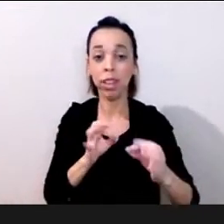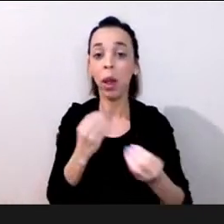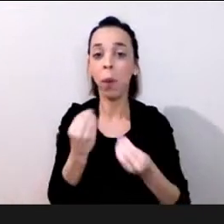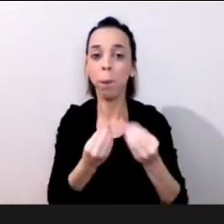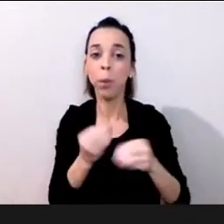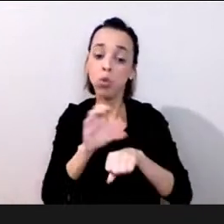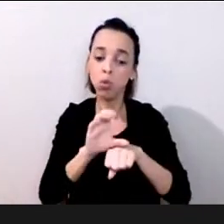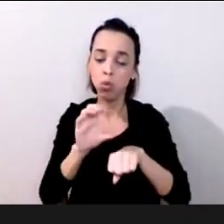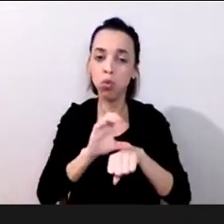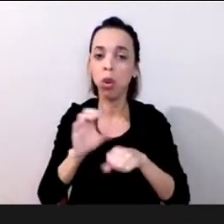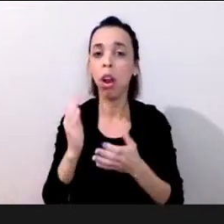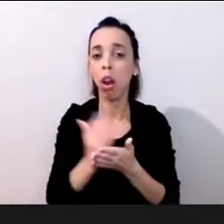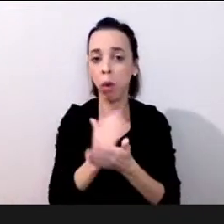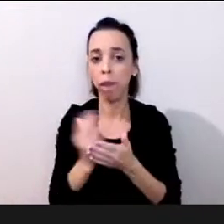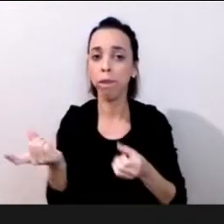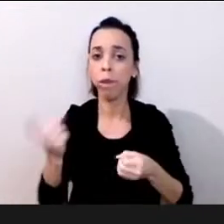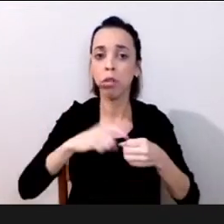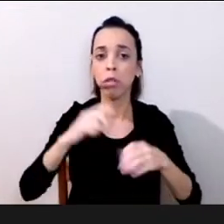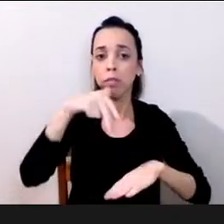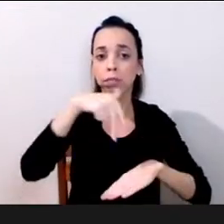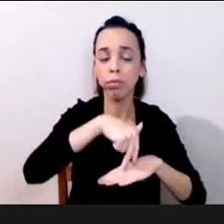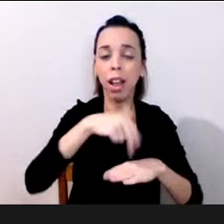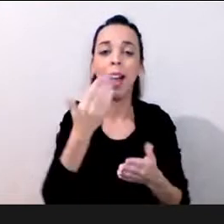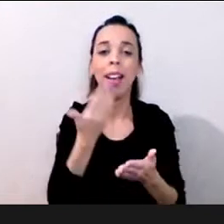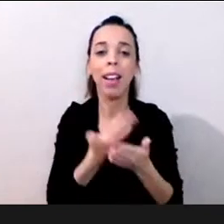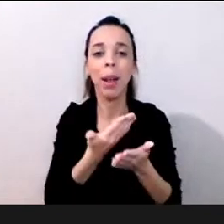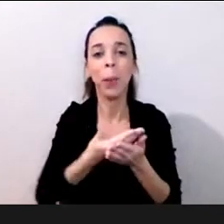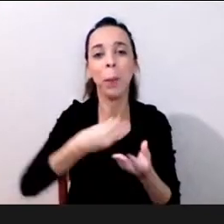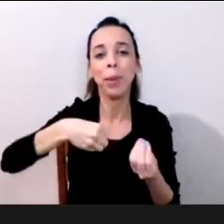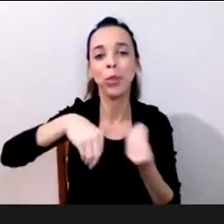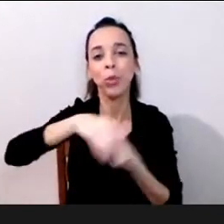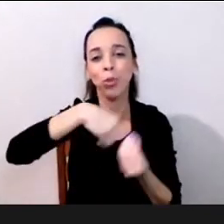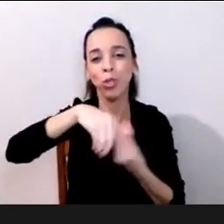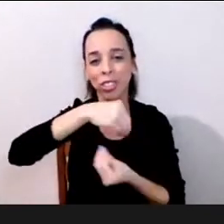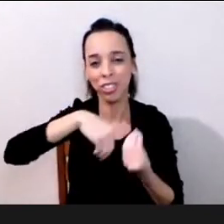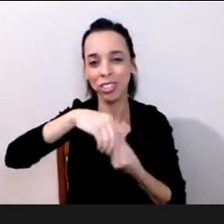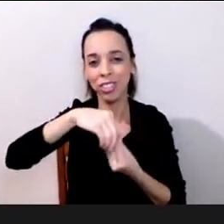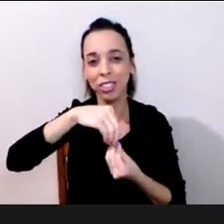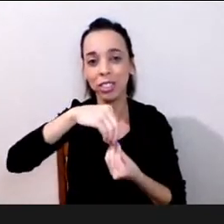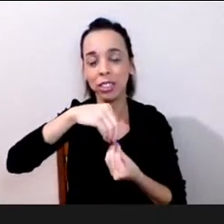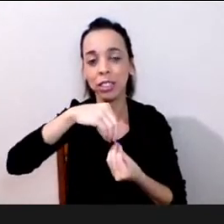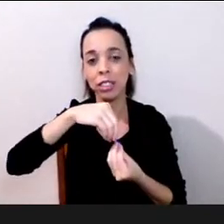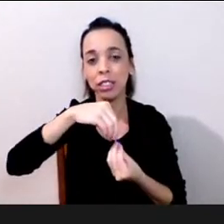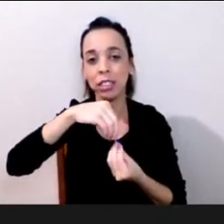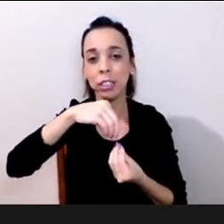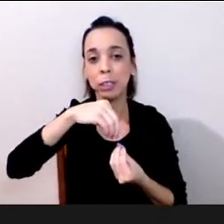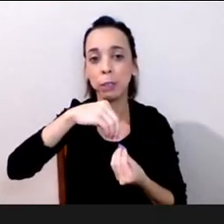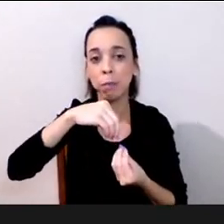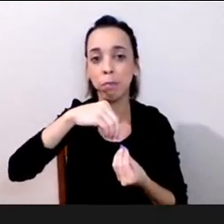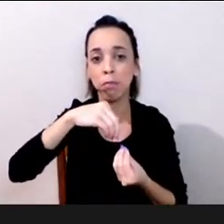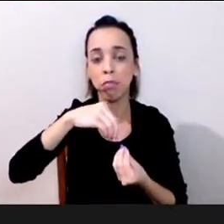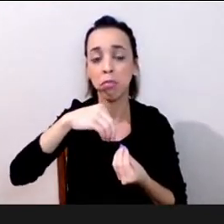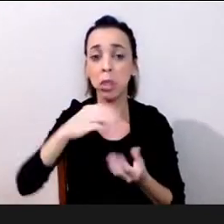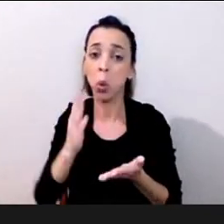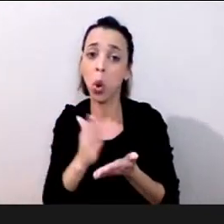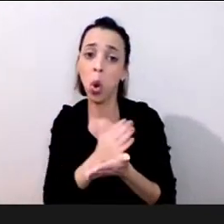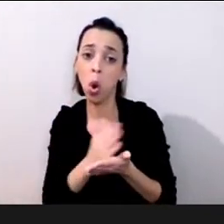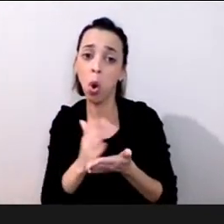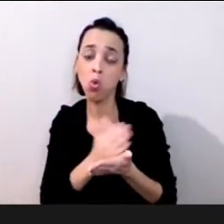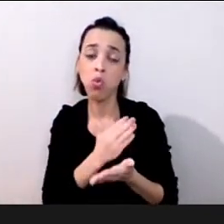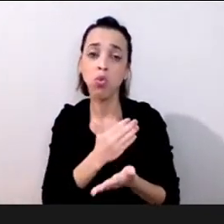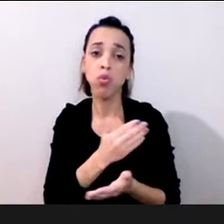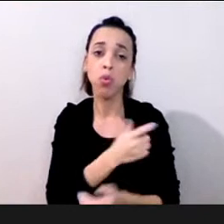que já inclusive temos diretrizes institucionais para isso que a área da Ana inclusive que desenvolveu a gente está voltando misto então parte dos alunos estão aqui